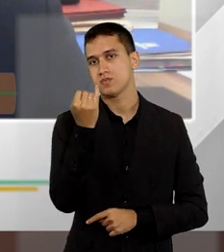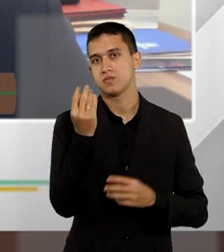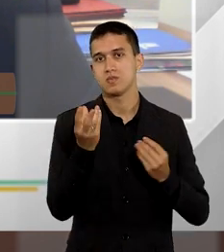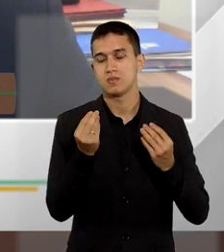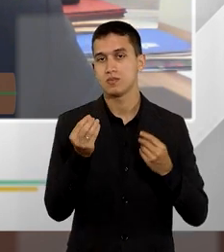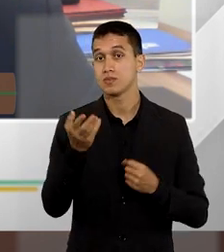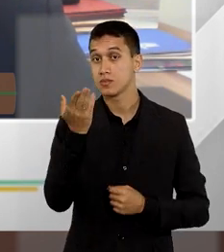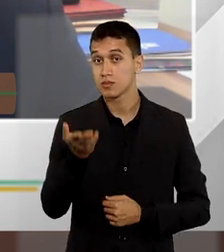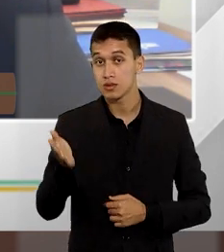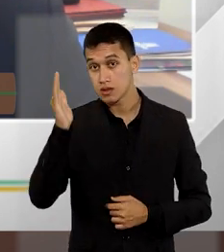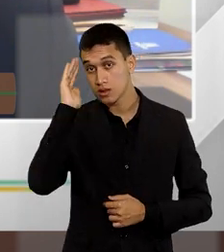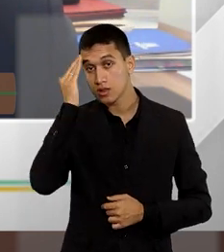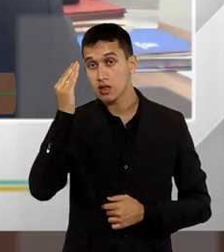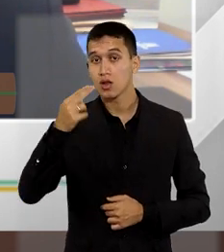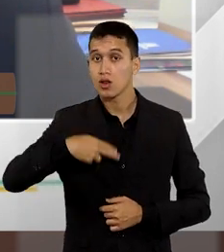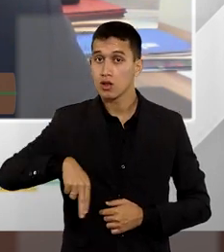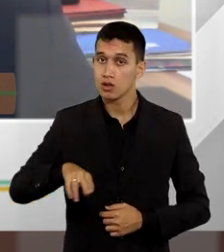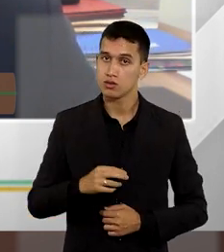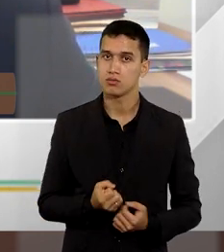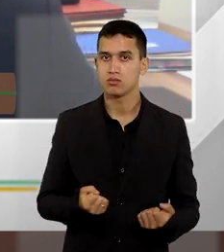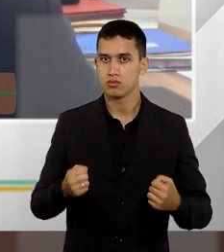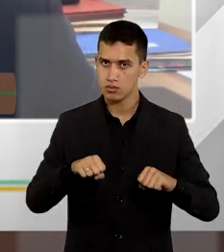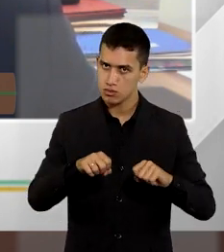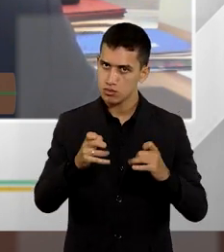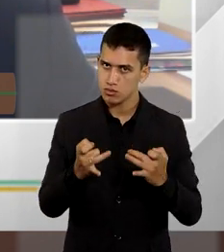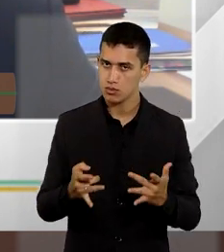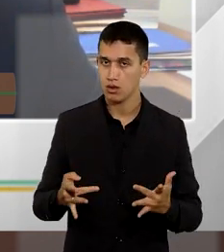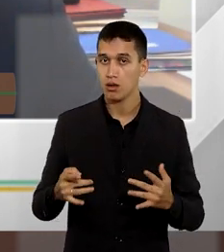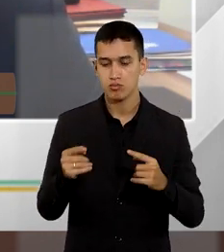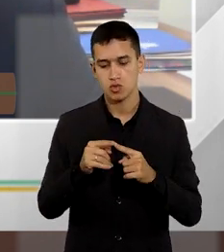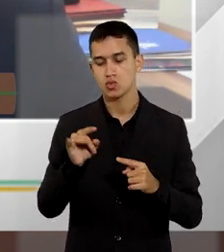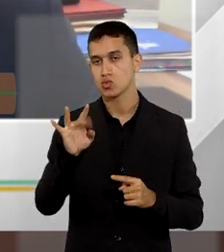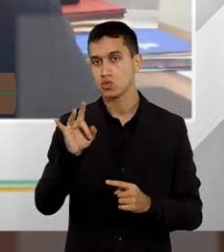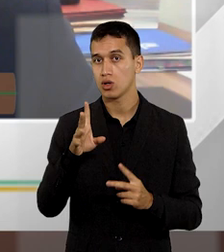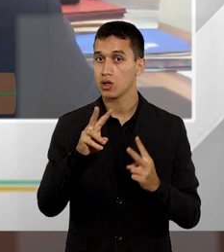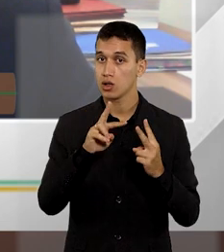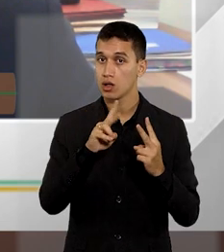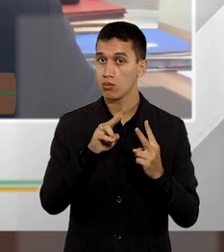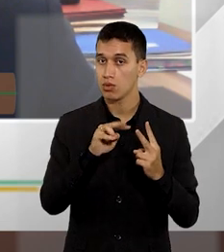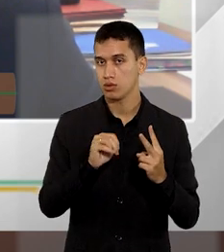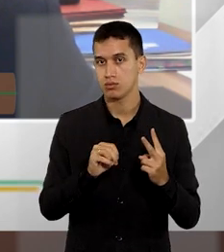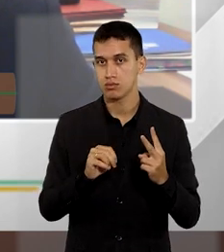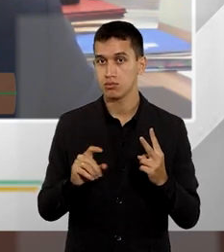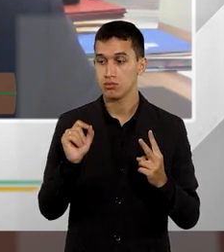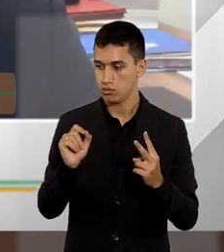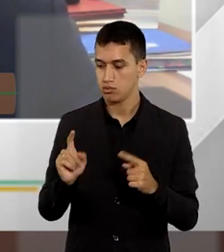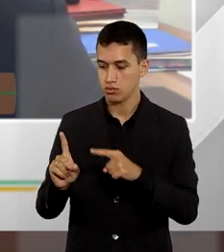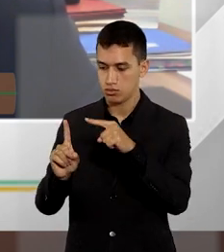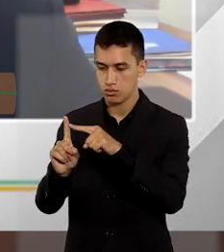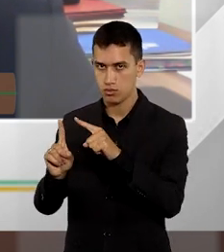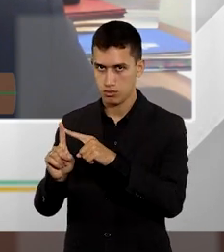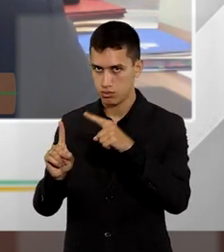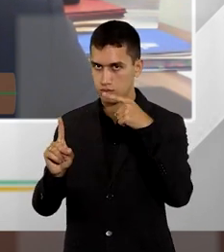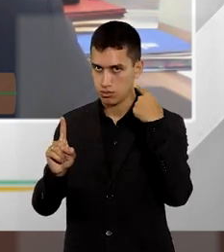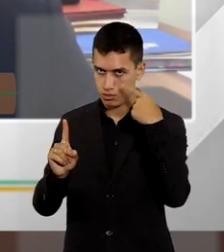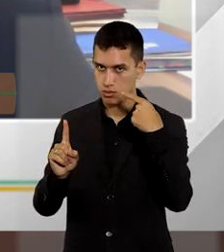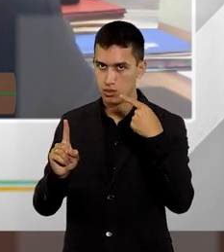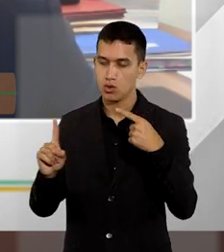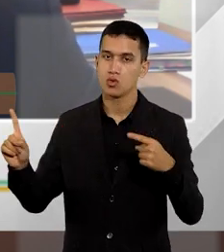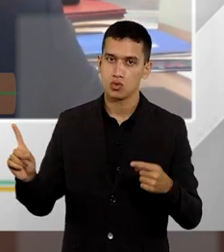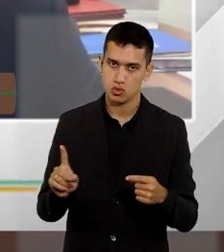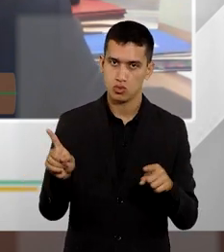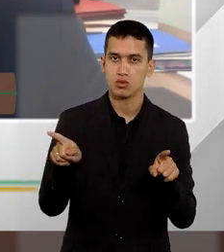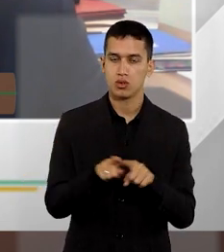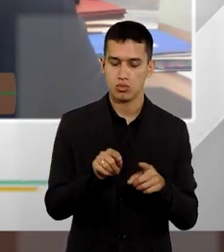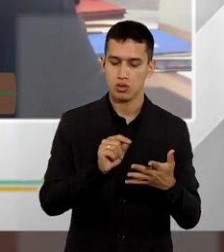este entendimento, nós defendemos que ele é aplicável na hipótese em que o advogado participou da assinatura